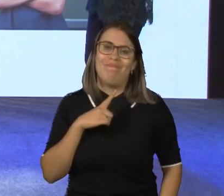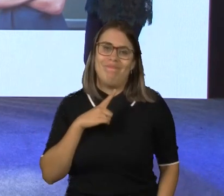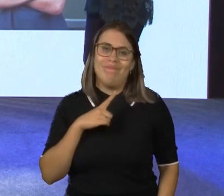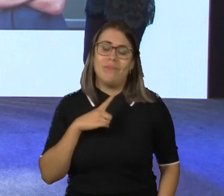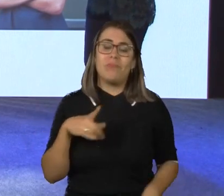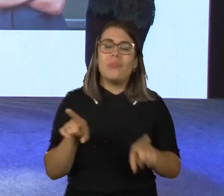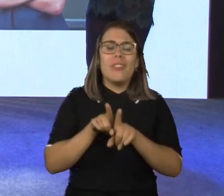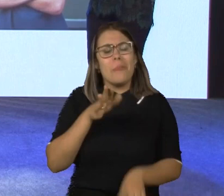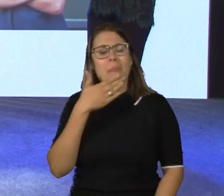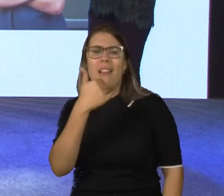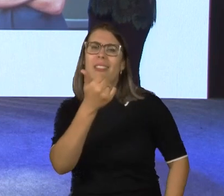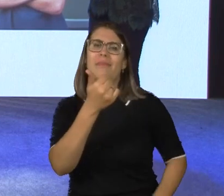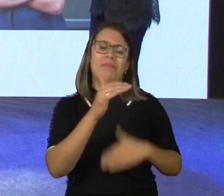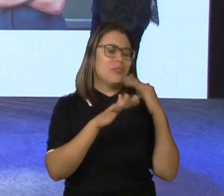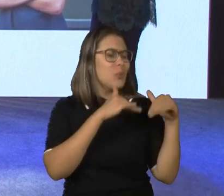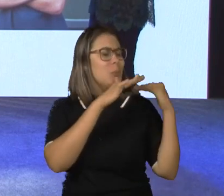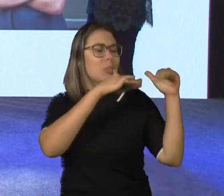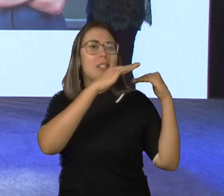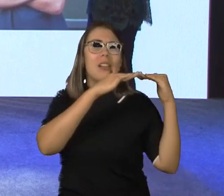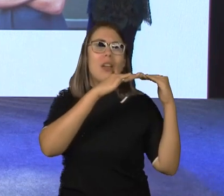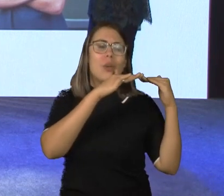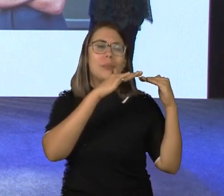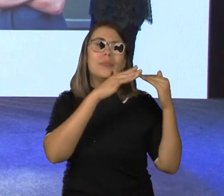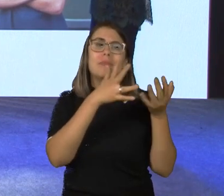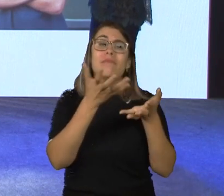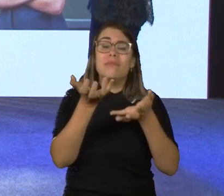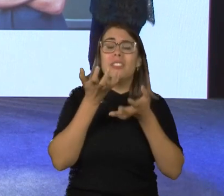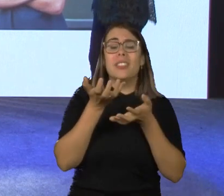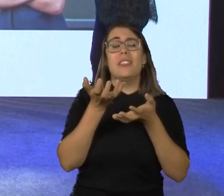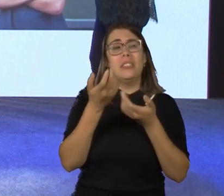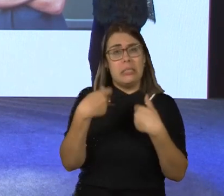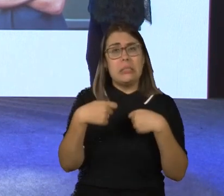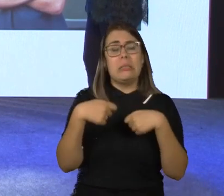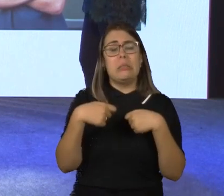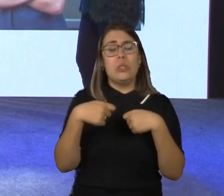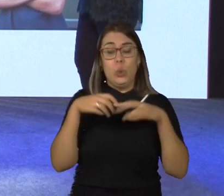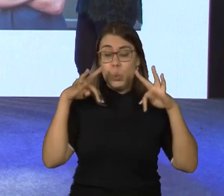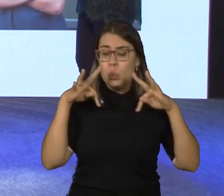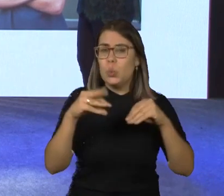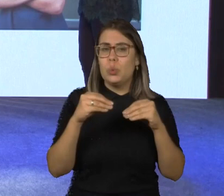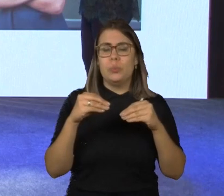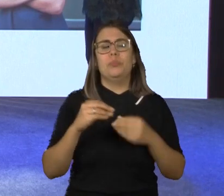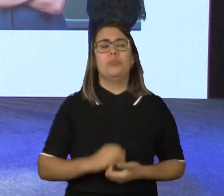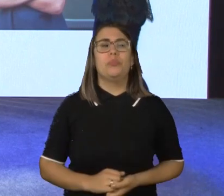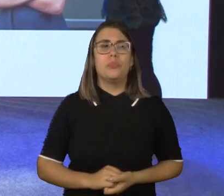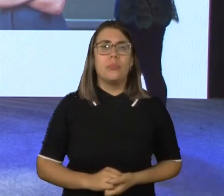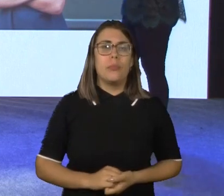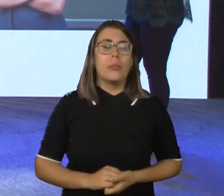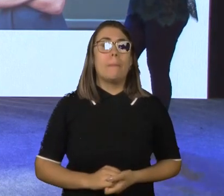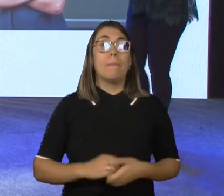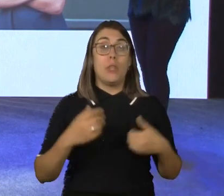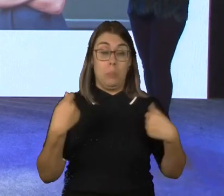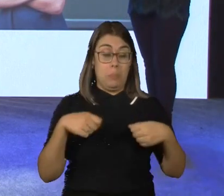E melhores aprendizes que, no fundo, talvez sejam uma consequência de todo esse desenvolvimento. Aqui,